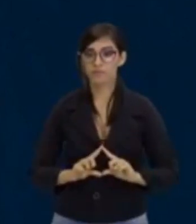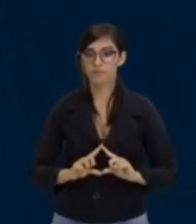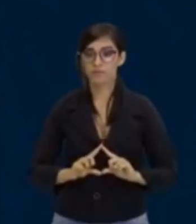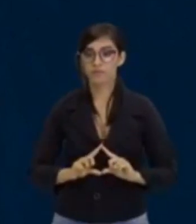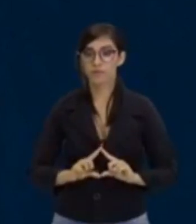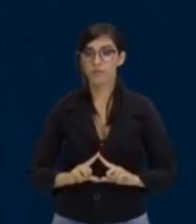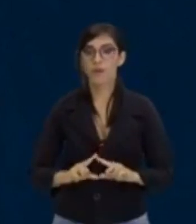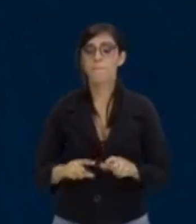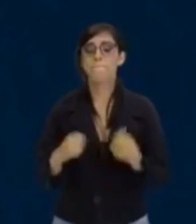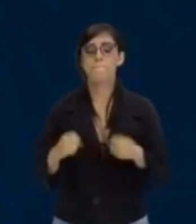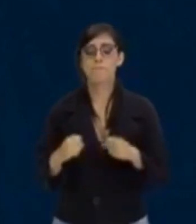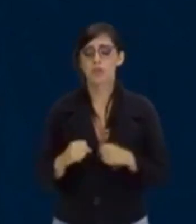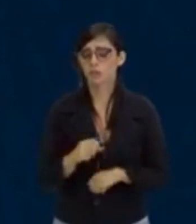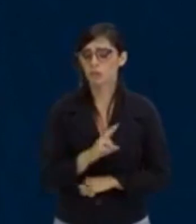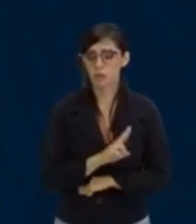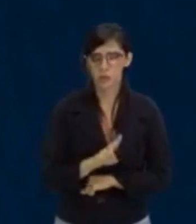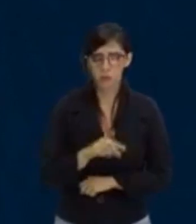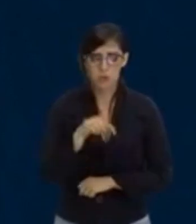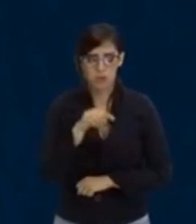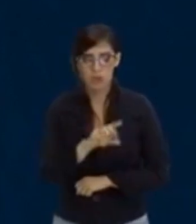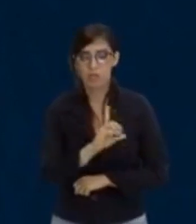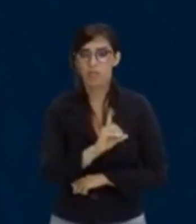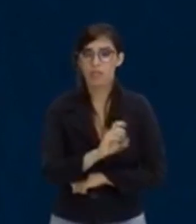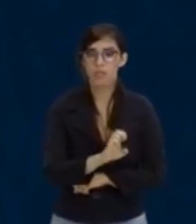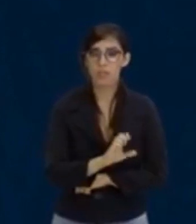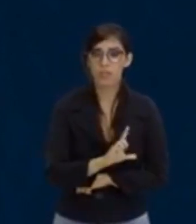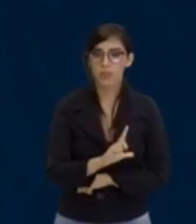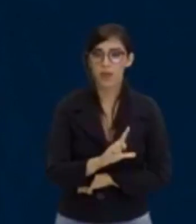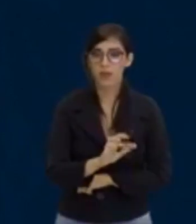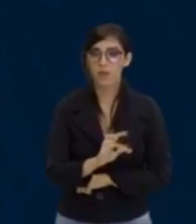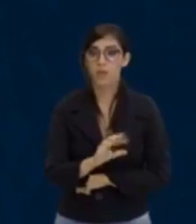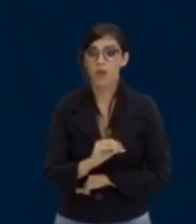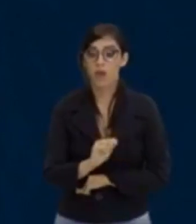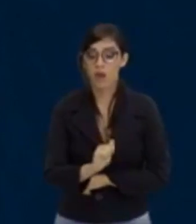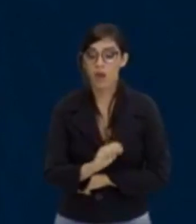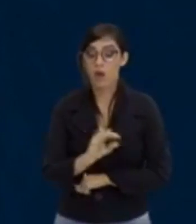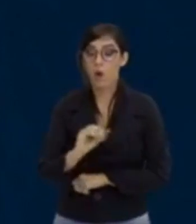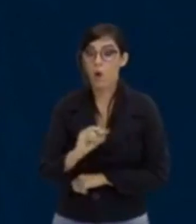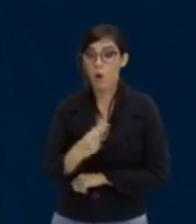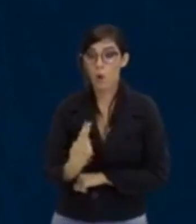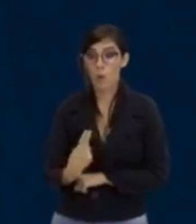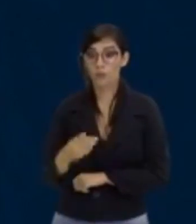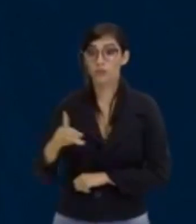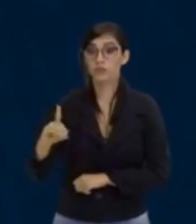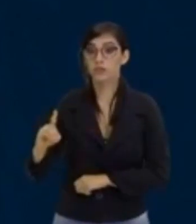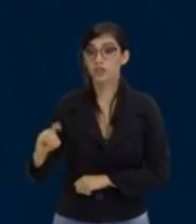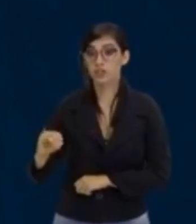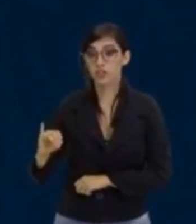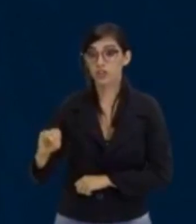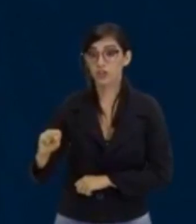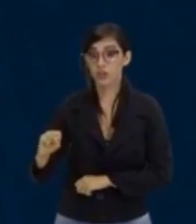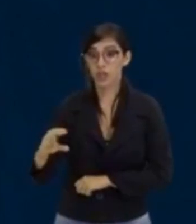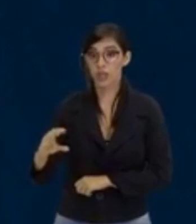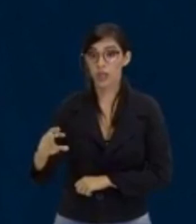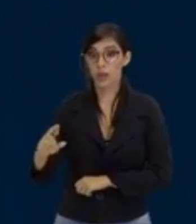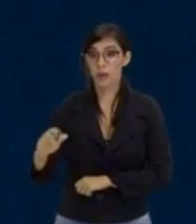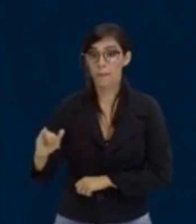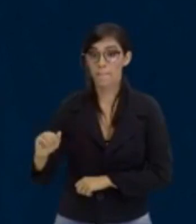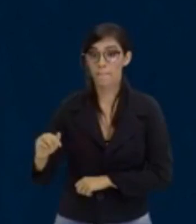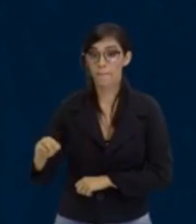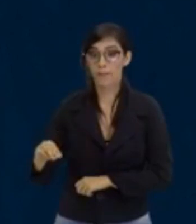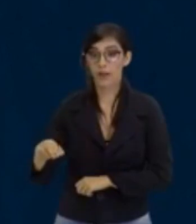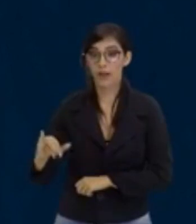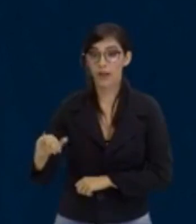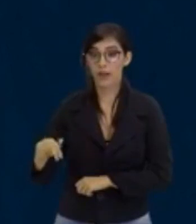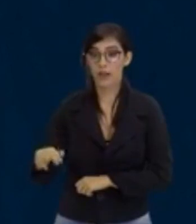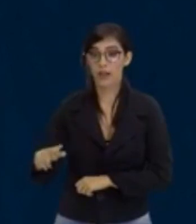faz, pode chamar de qualquer uma dessas duas formas, tá? E, gente, esse delta, esse discriminante, ele é